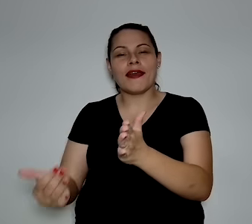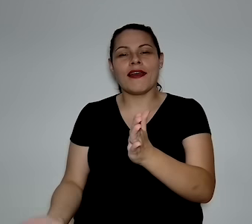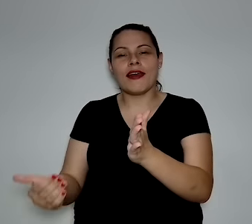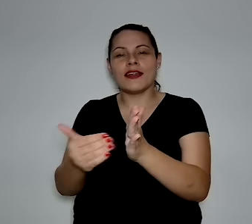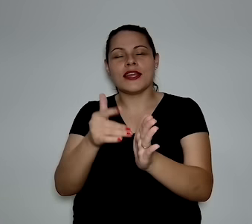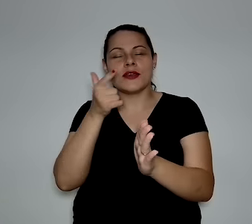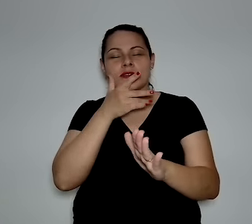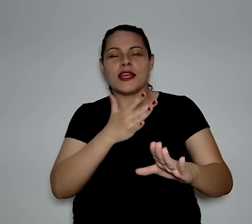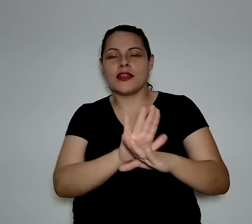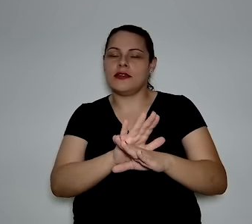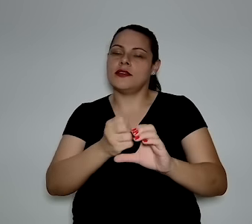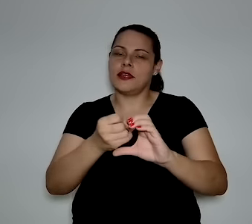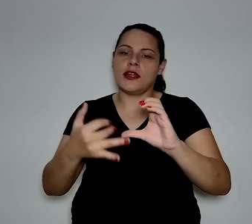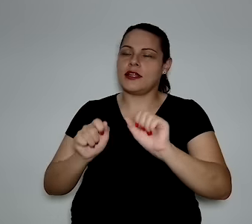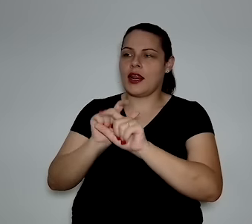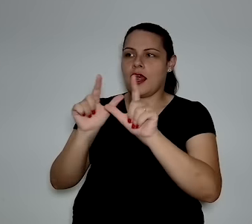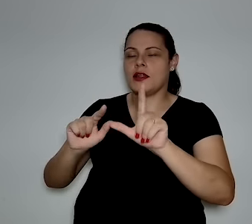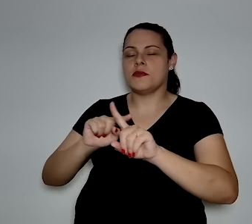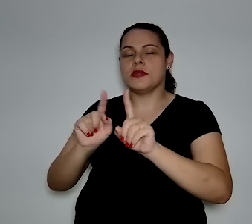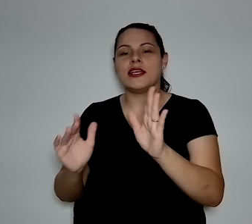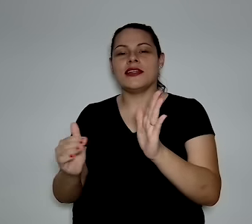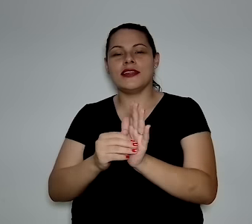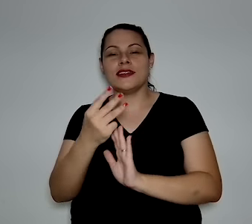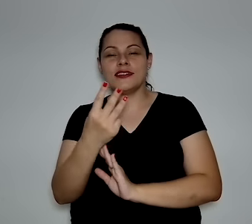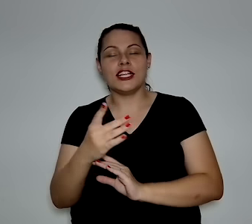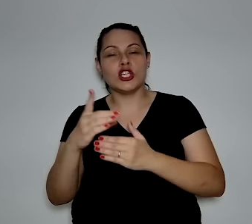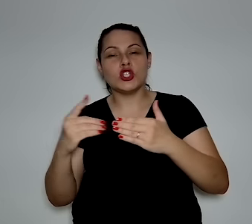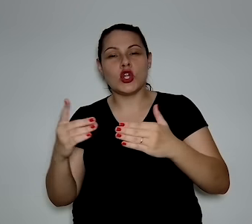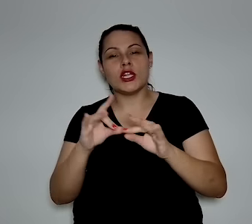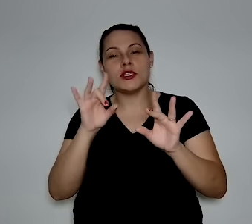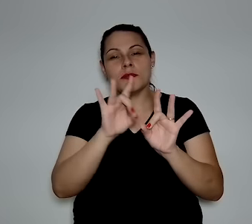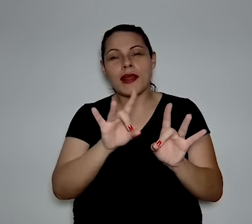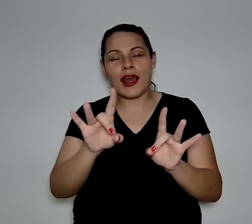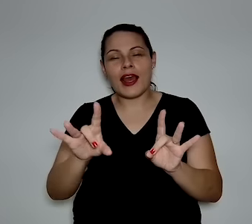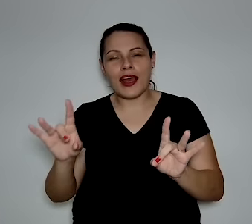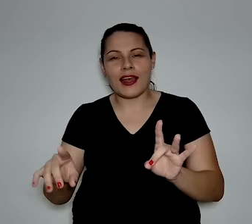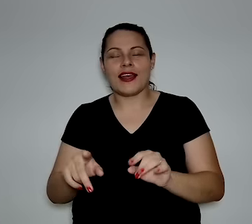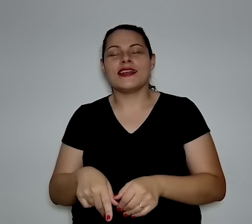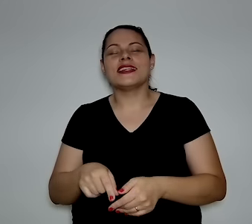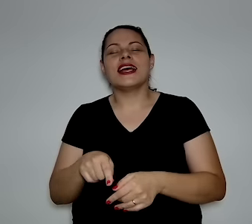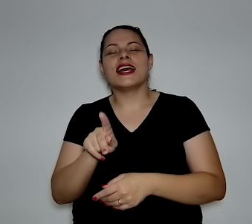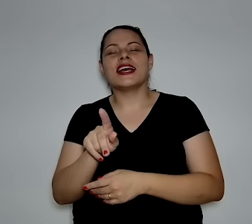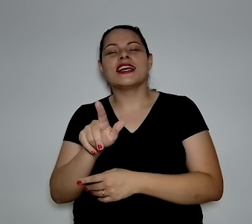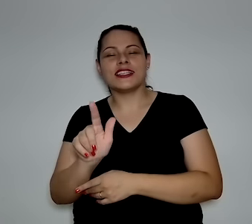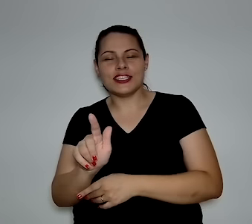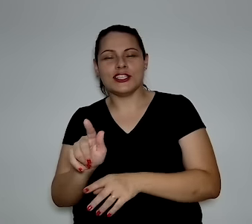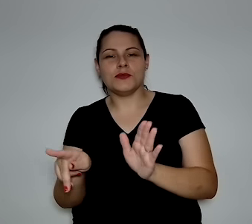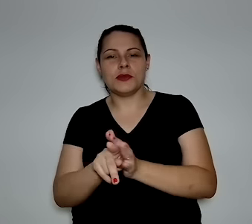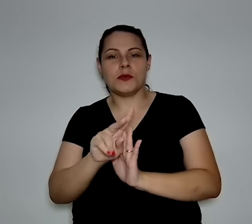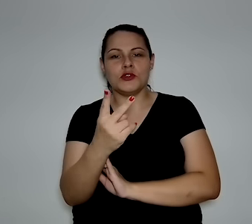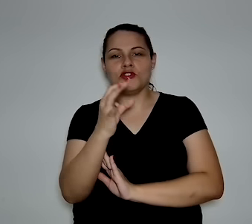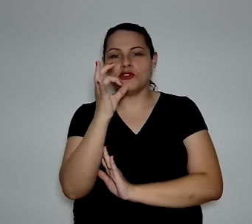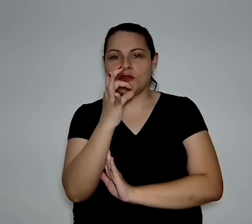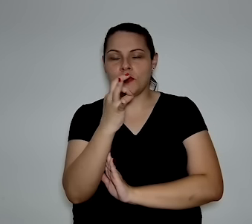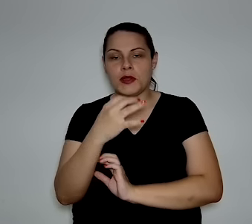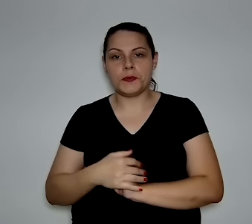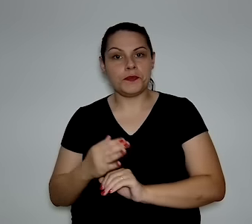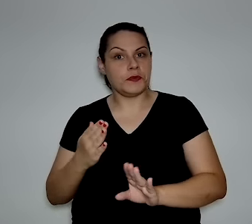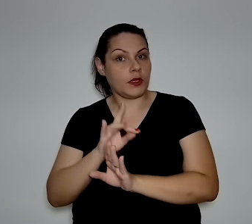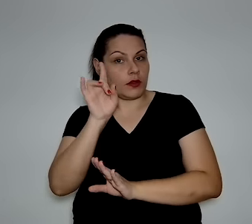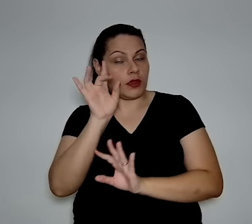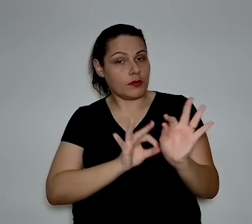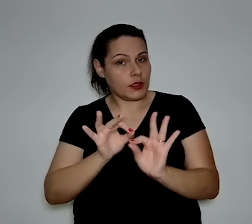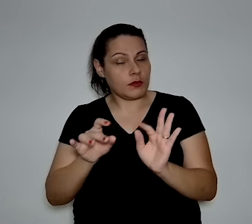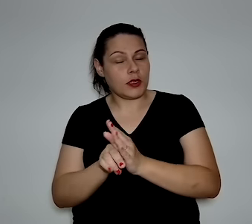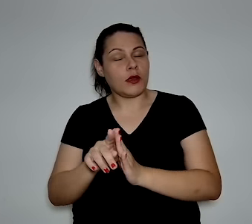até, atendendo a critérios, até 3 dólares para cada 1 kg de hidrogênio verde. Esse